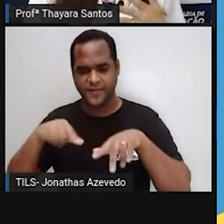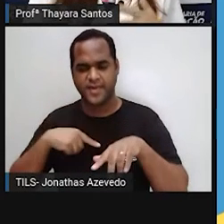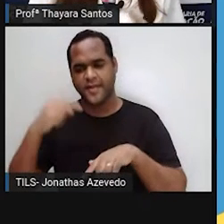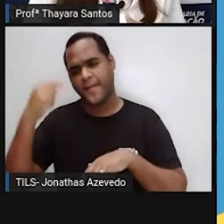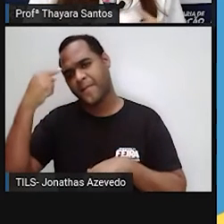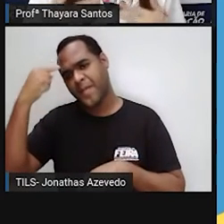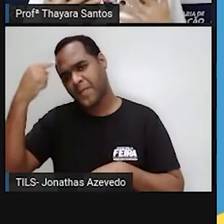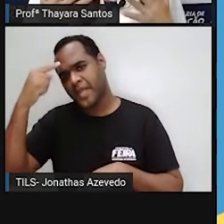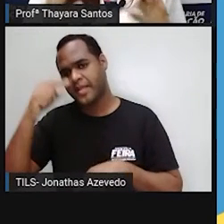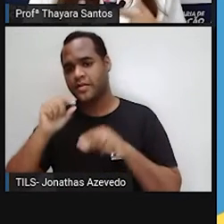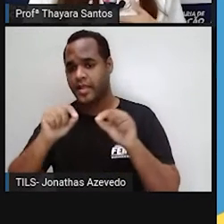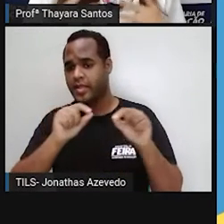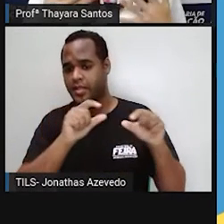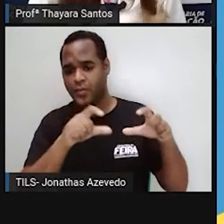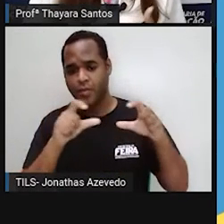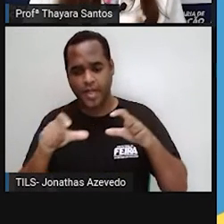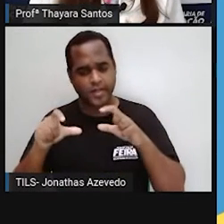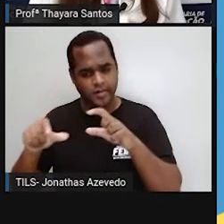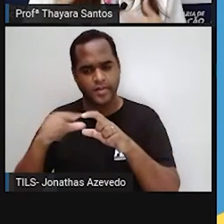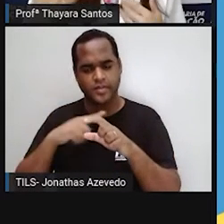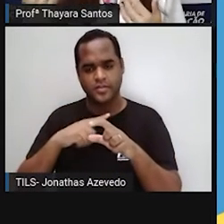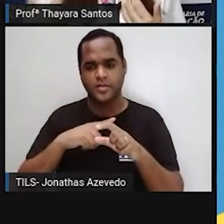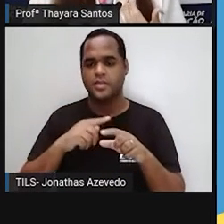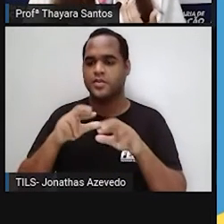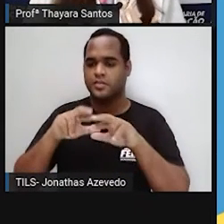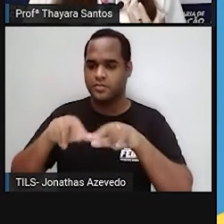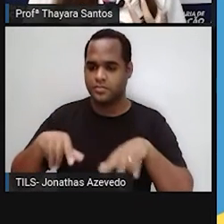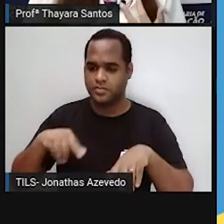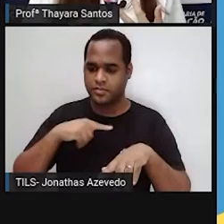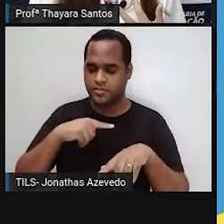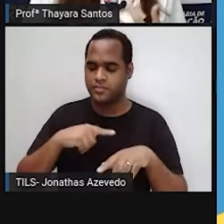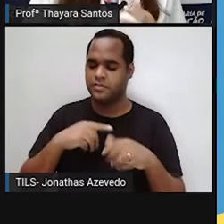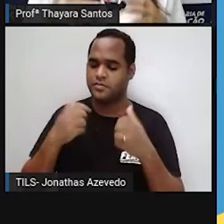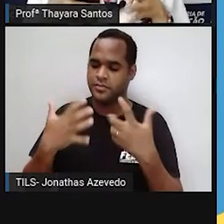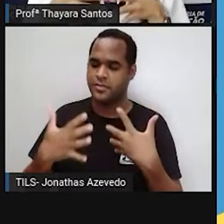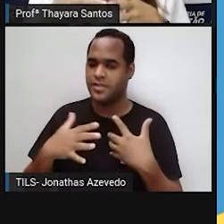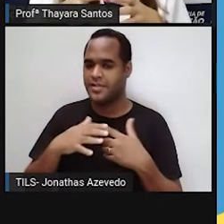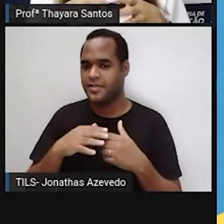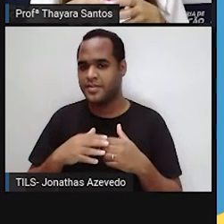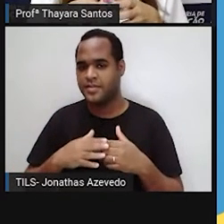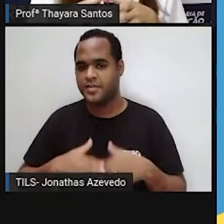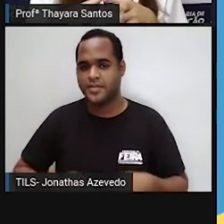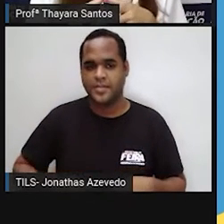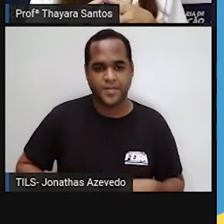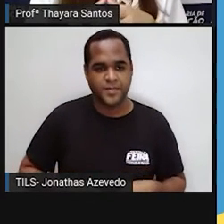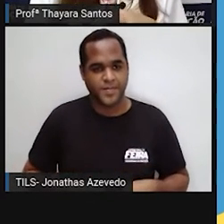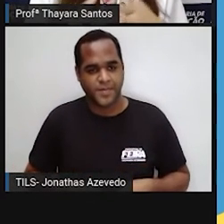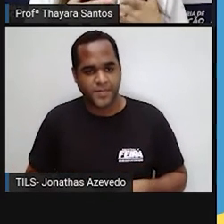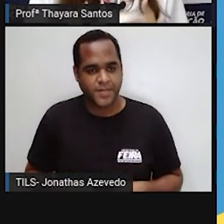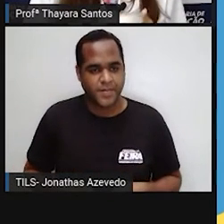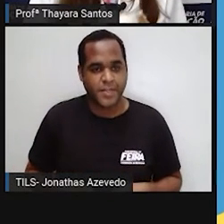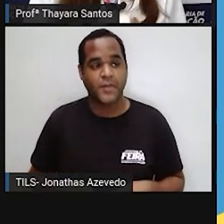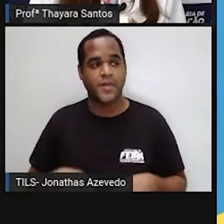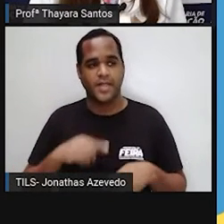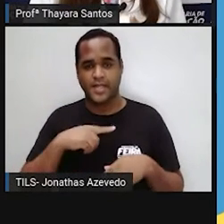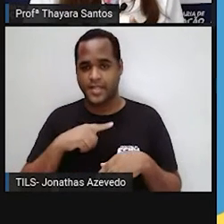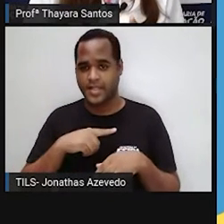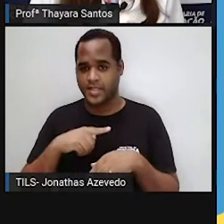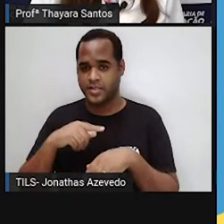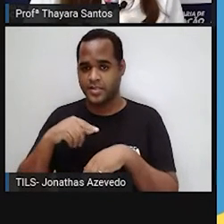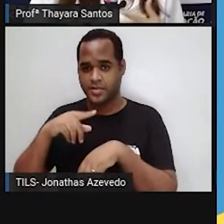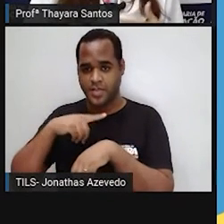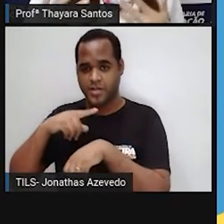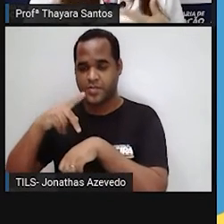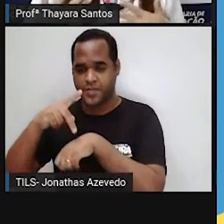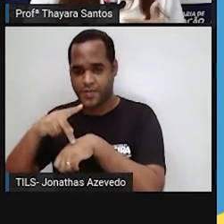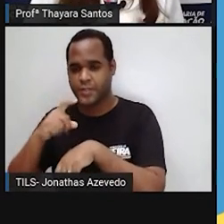espécies, alguns organismos de urso polar, de pinguins, em cima de um bloquinho de gelo, aquelas imagens são muito